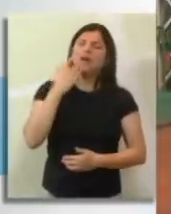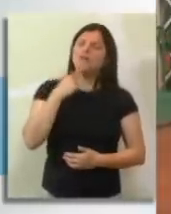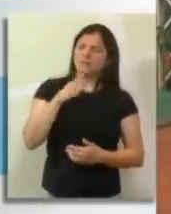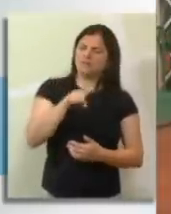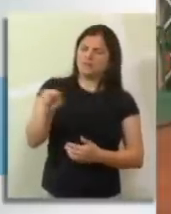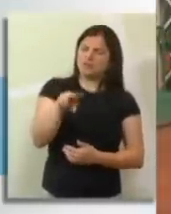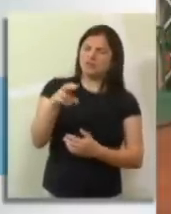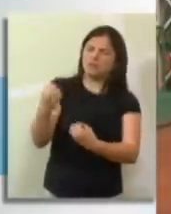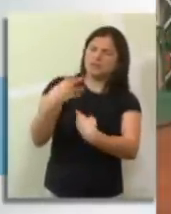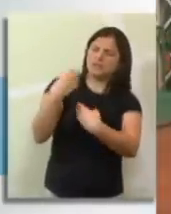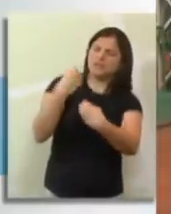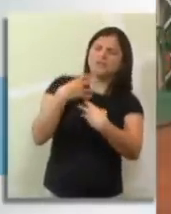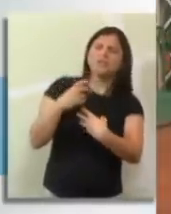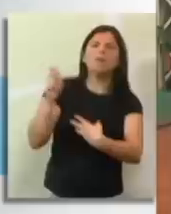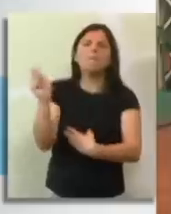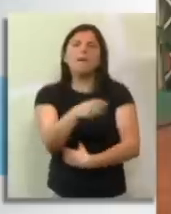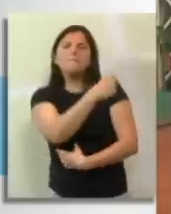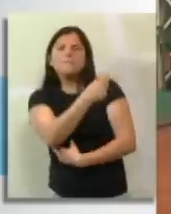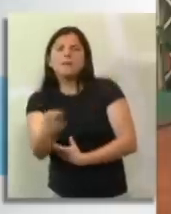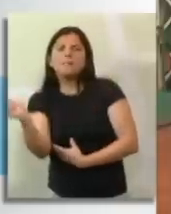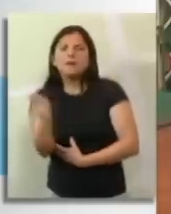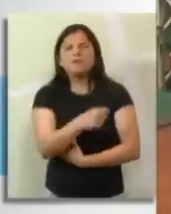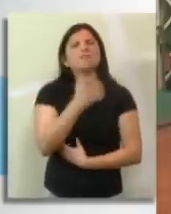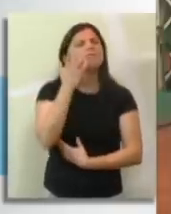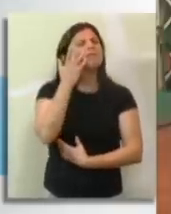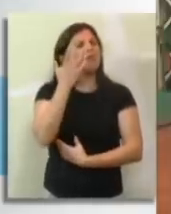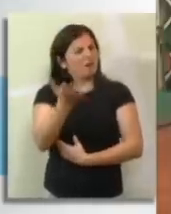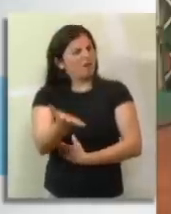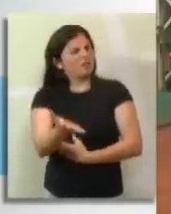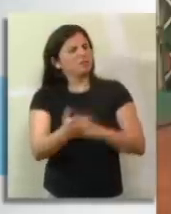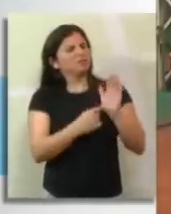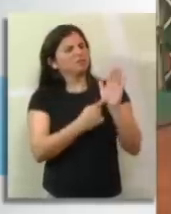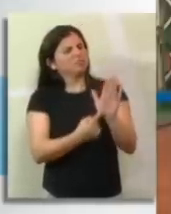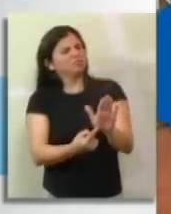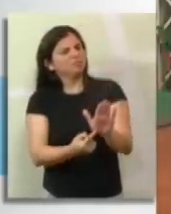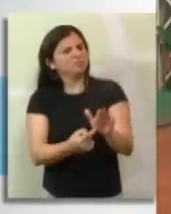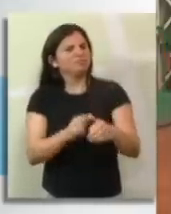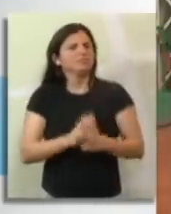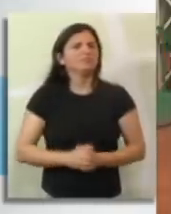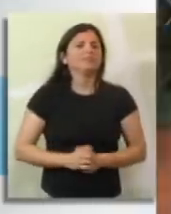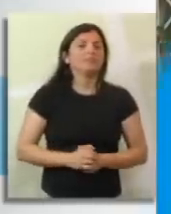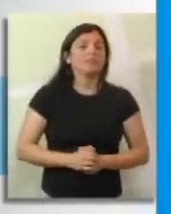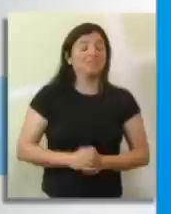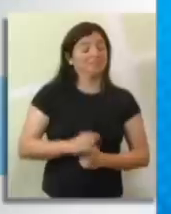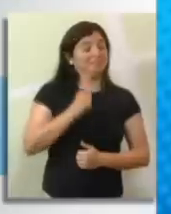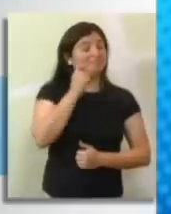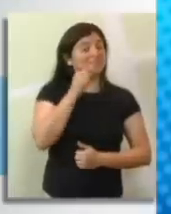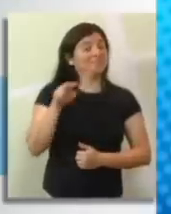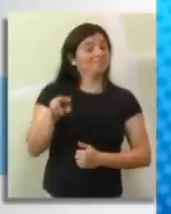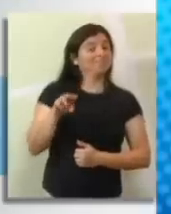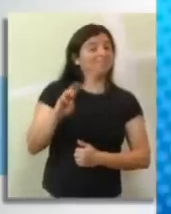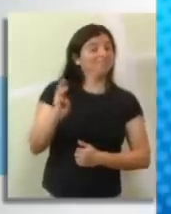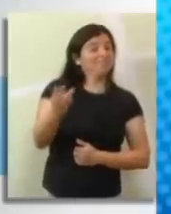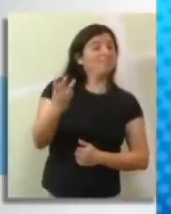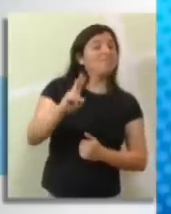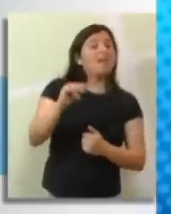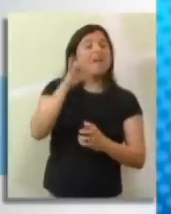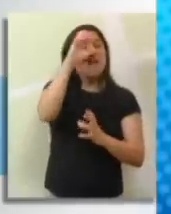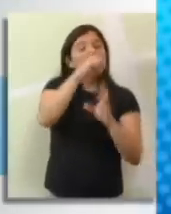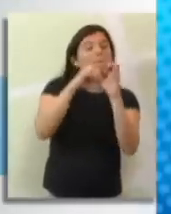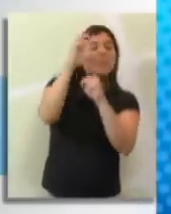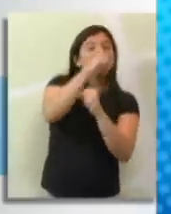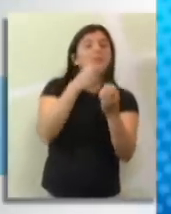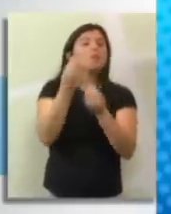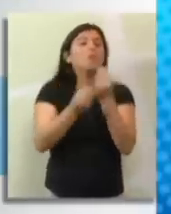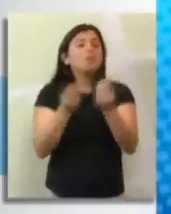também quero. Ah, Alice, é muito fácil. Pra sacar, você pega a raquete assim, joga a bola pra cima. Enquanto a Alice aprende a jogar